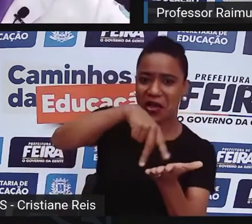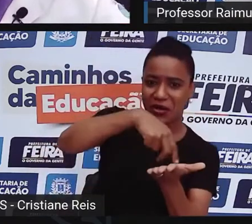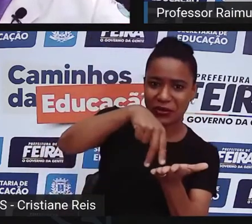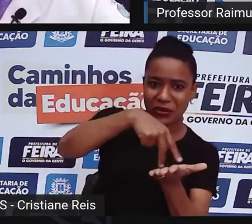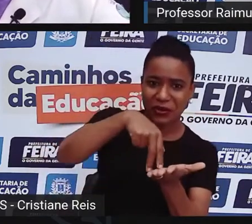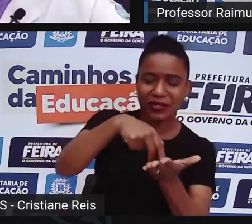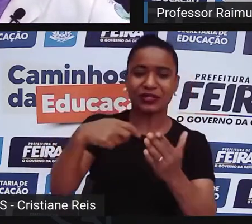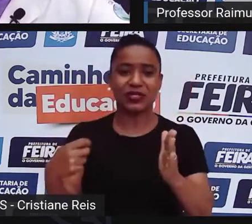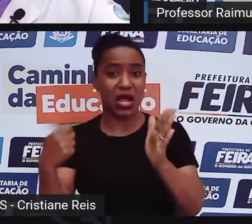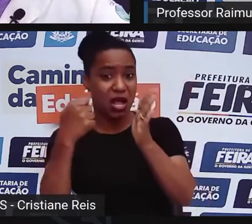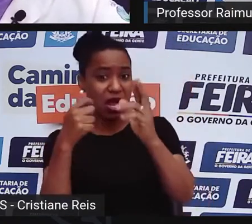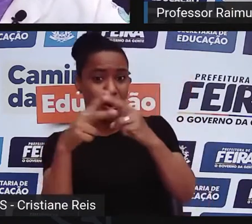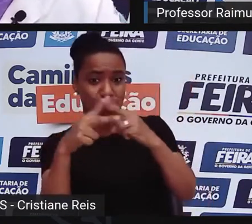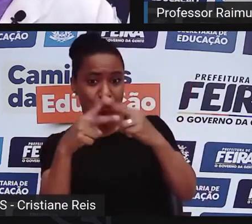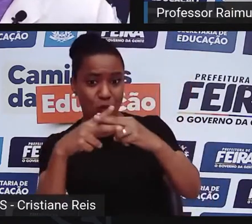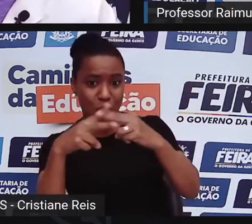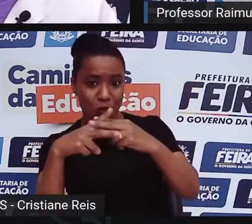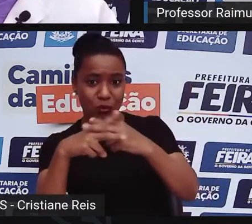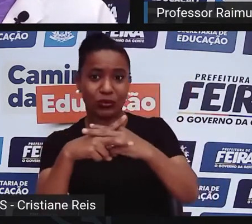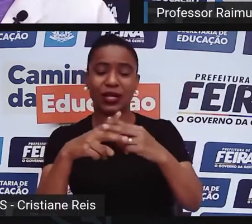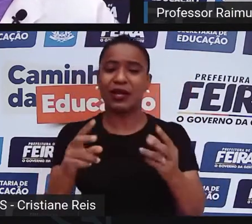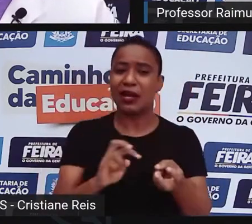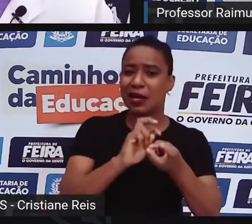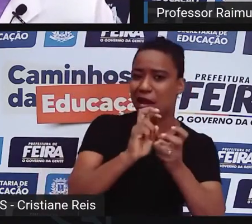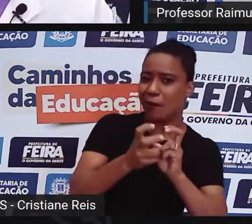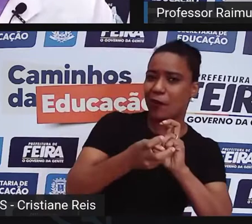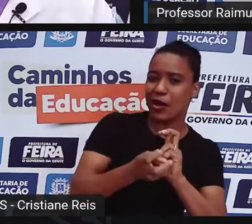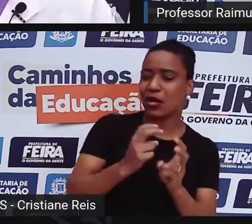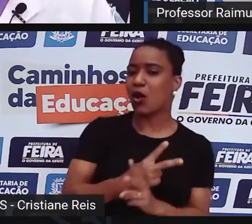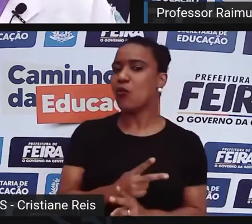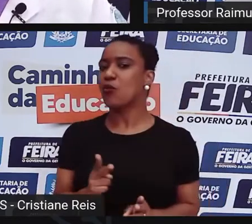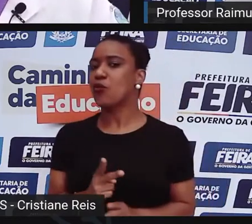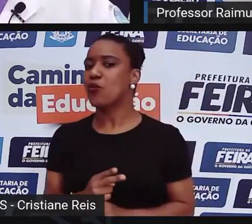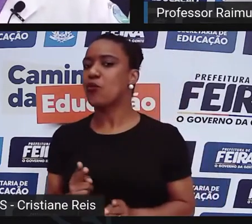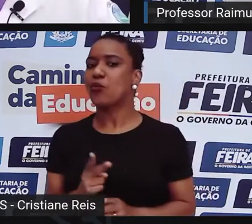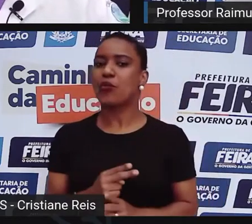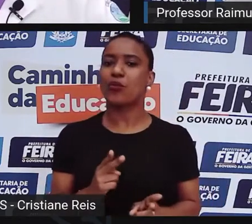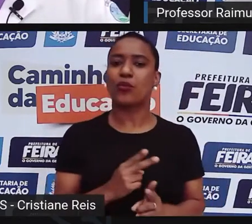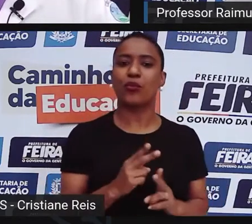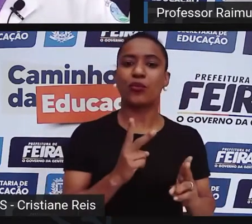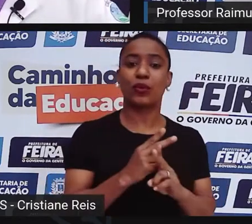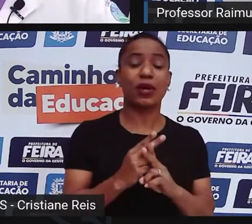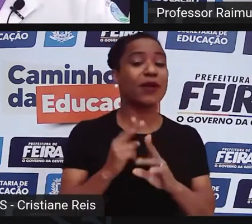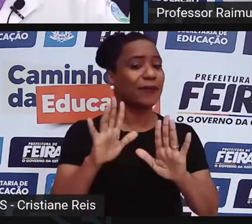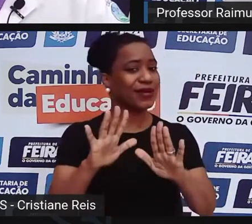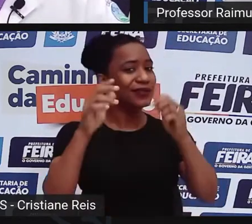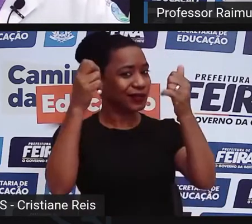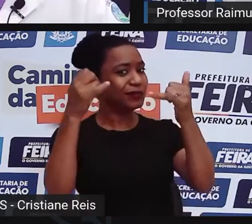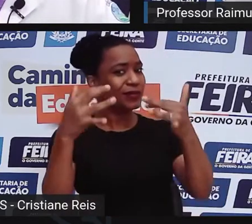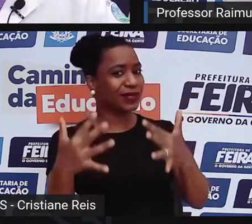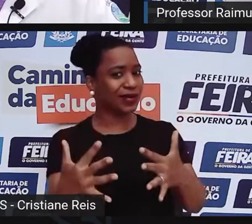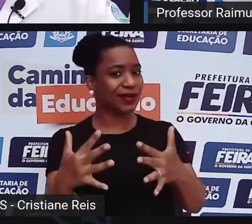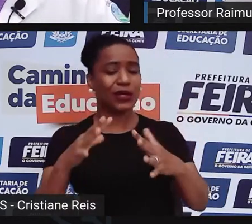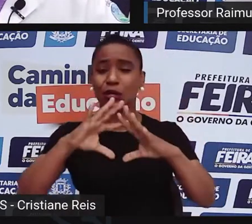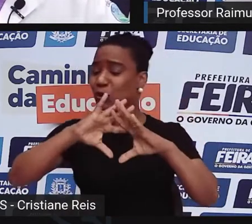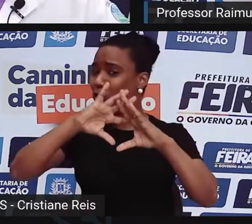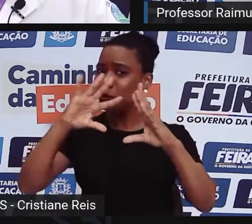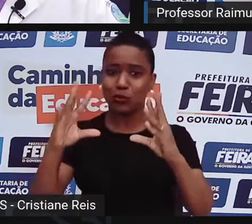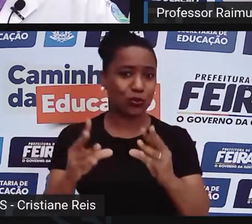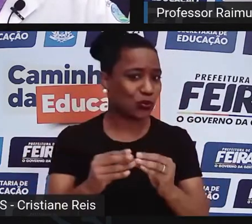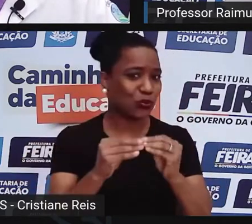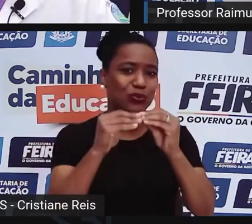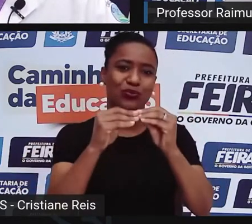luta, capoeira é disfarce. E eu posso afirmar para vocês que a capoeira é tudo isso